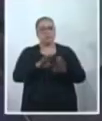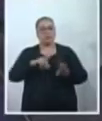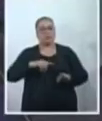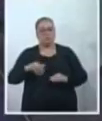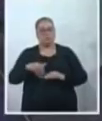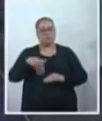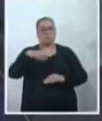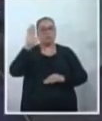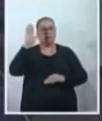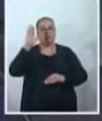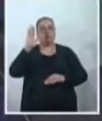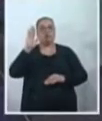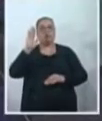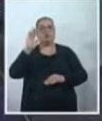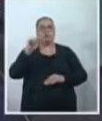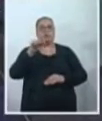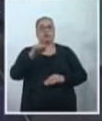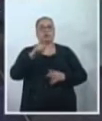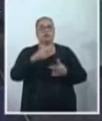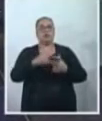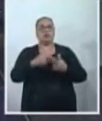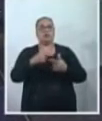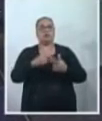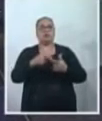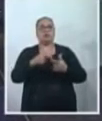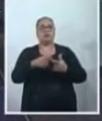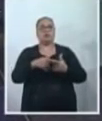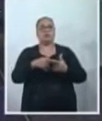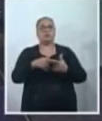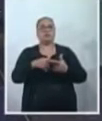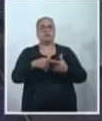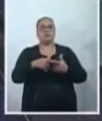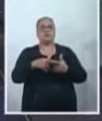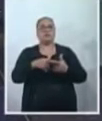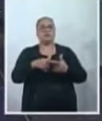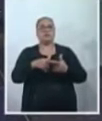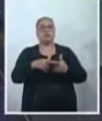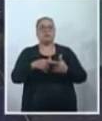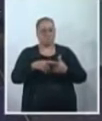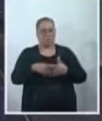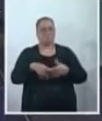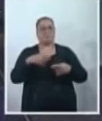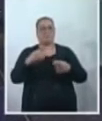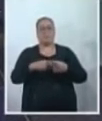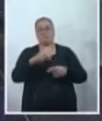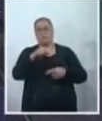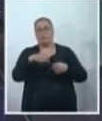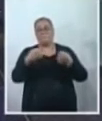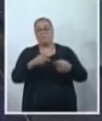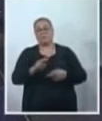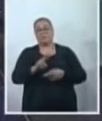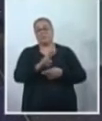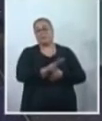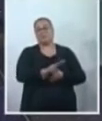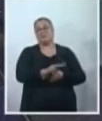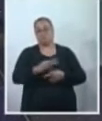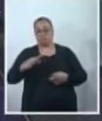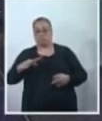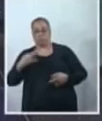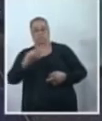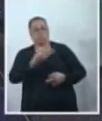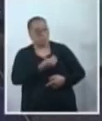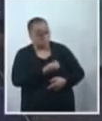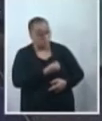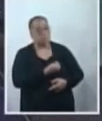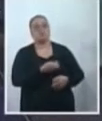né, vereadora, com relação a essa vulnerabilidade dessas pessoas, das pessoas trans, dos homossexuais.